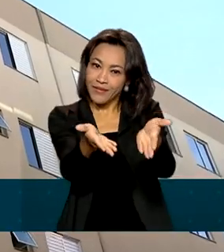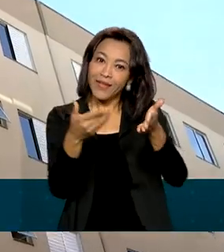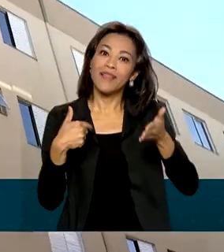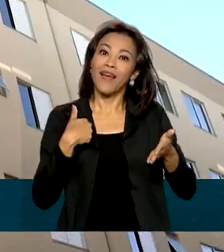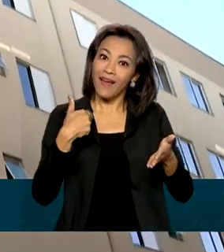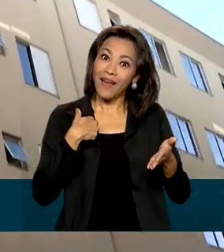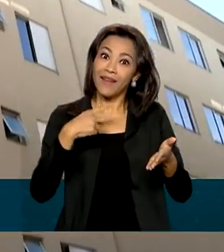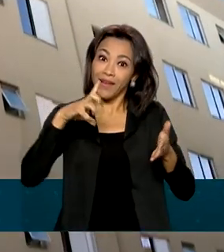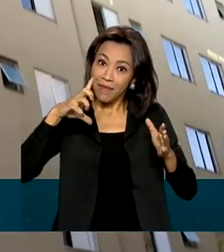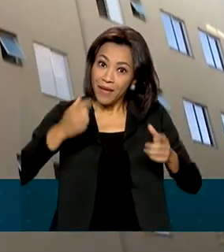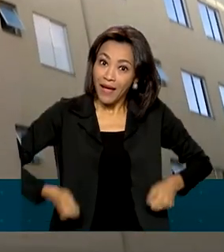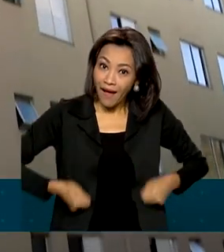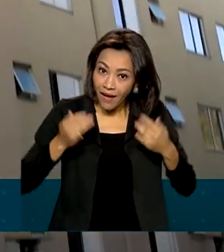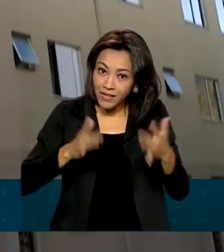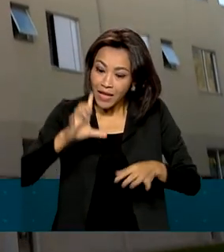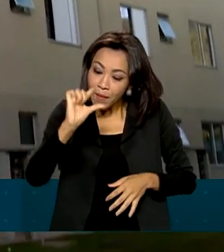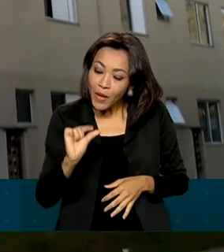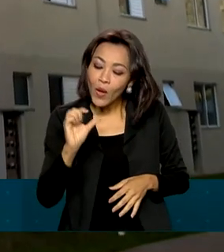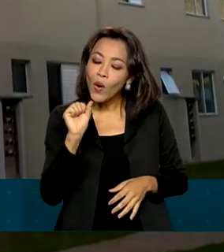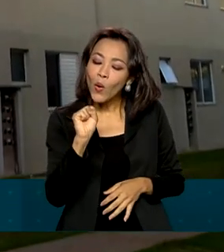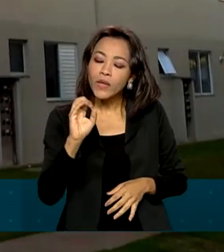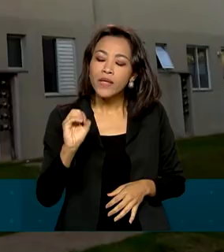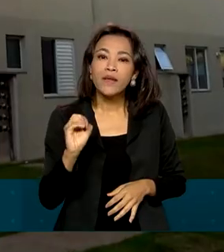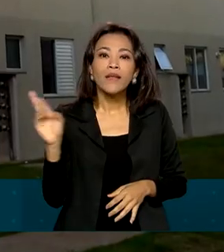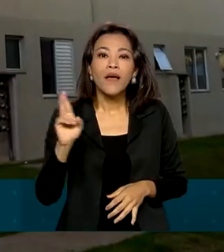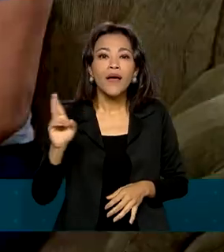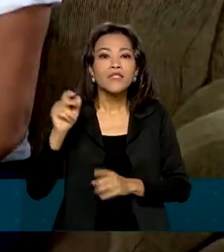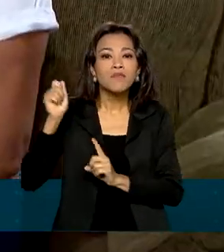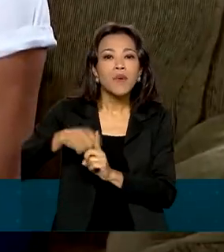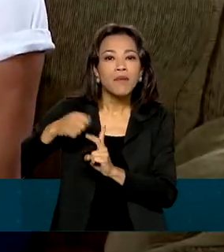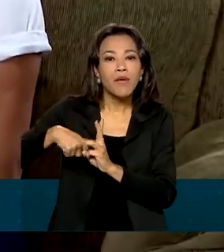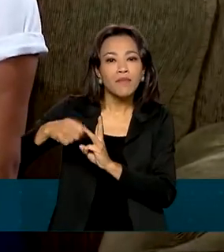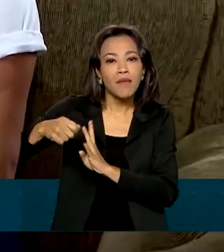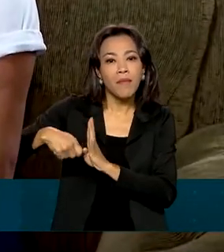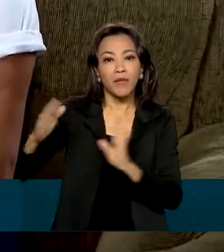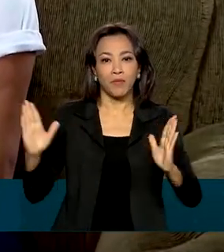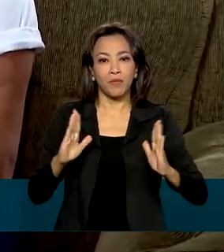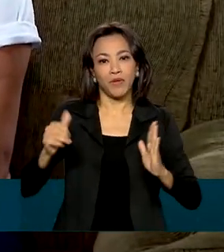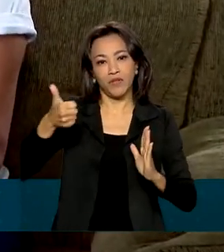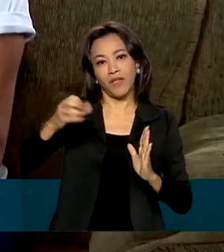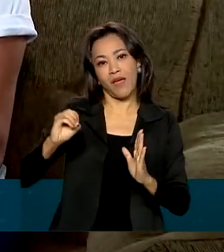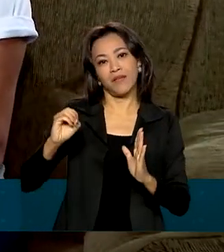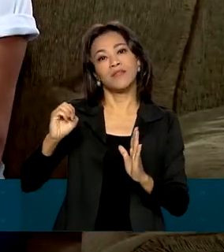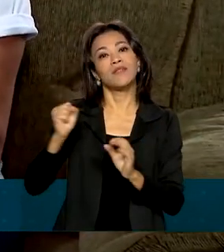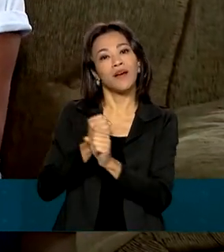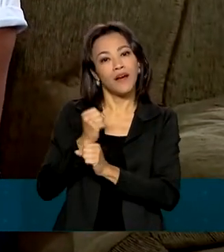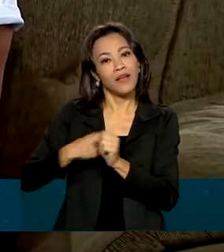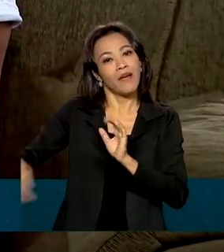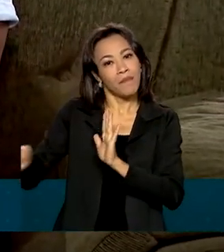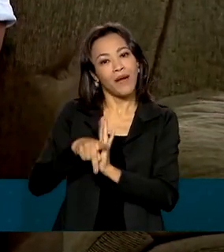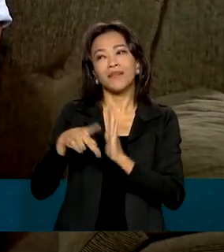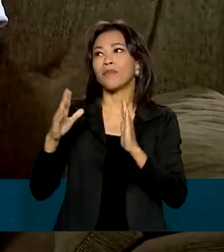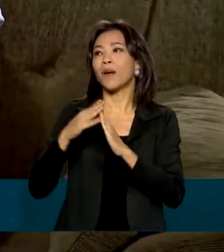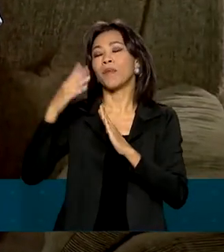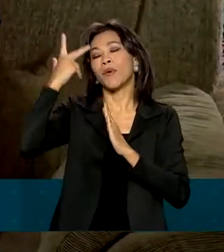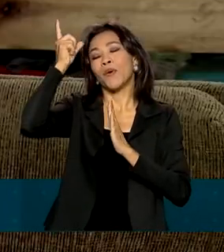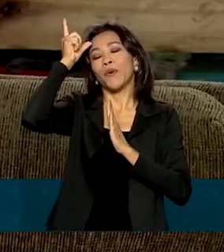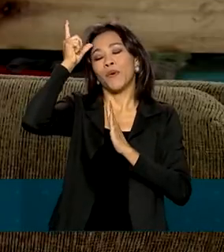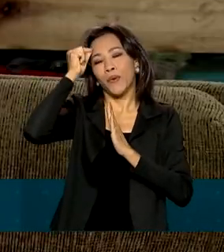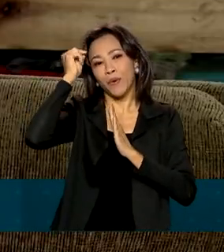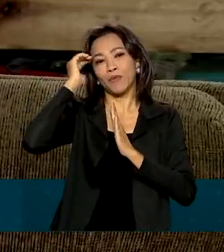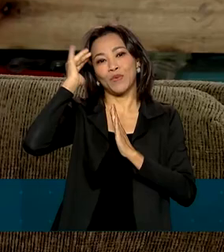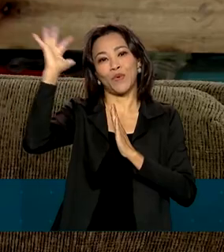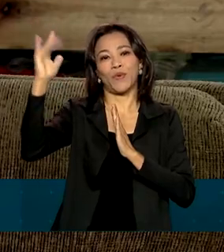Edmar vai gastar menos. 80 reais mensais durante 10 anos e vai ter a casa própria. Um sonho realizado.